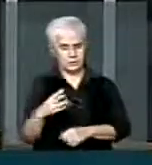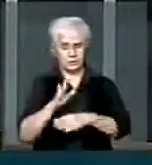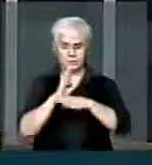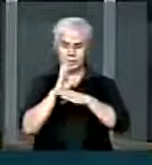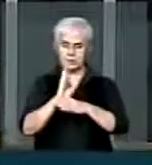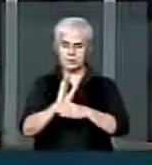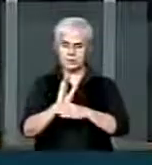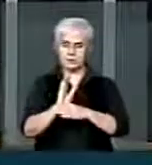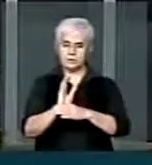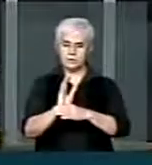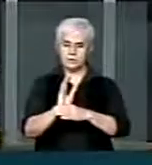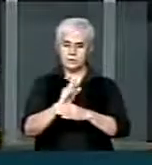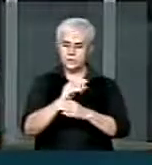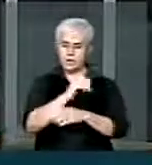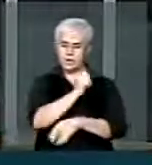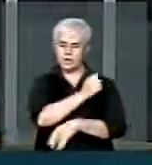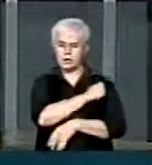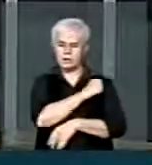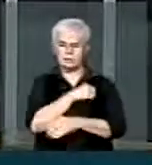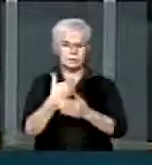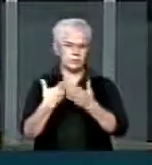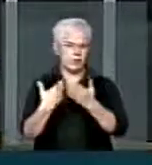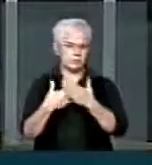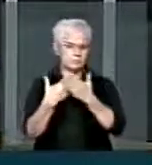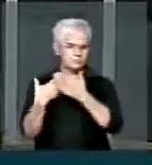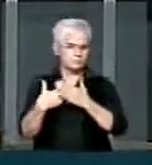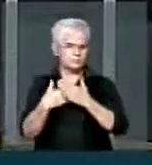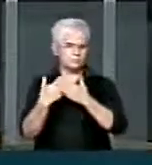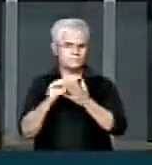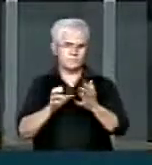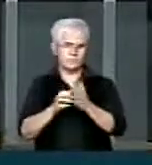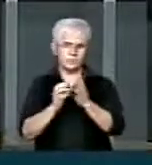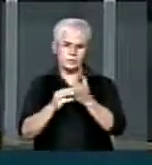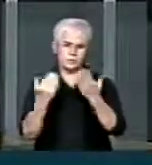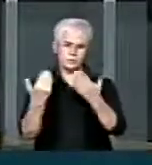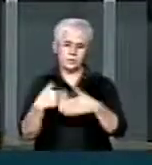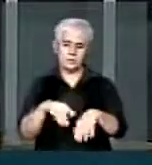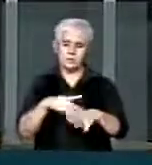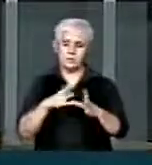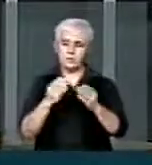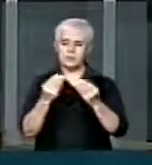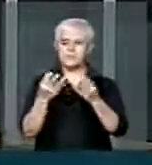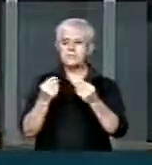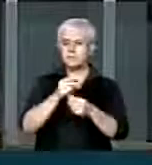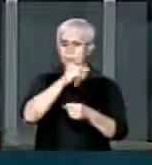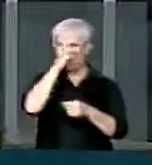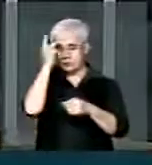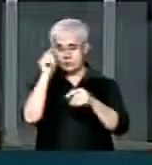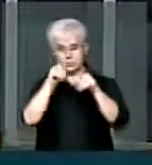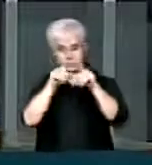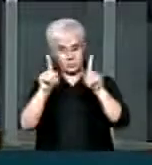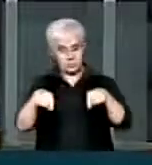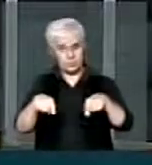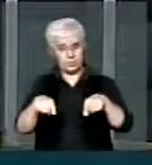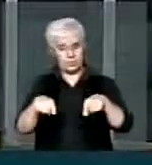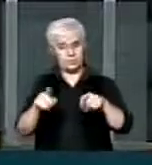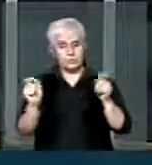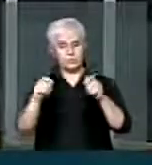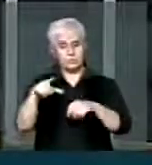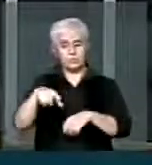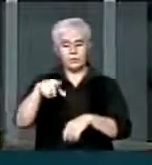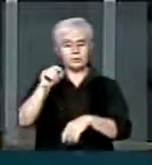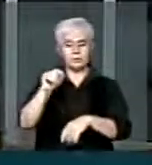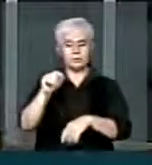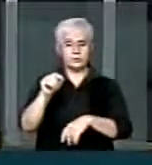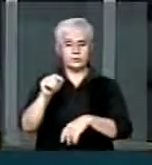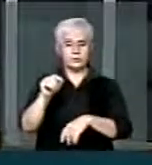ajudar os concurseiros. A gente tem milhares de servidores públicos que estão servindo em outros órgãos, que eles possam optar pelo